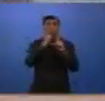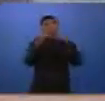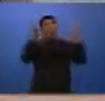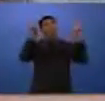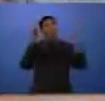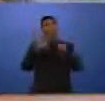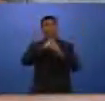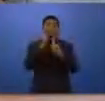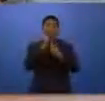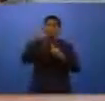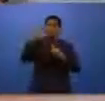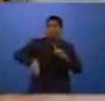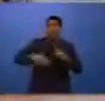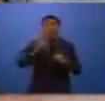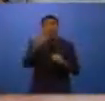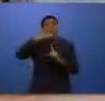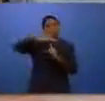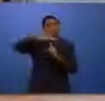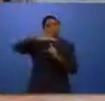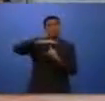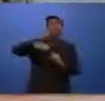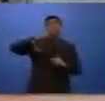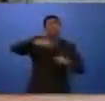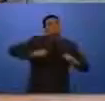além de tudo, social, de ajudar o cidadão paranaense,